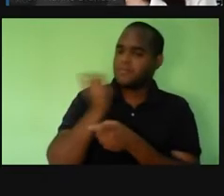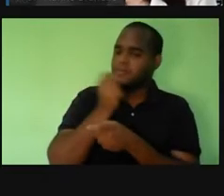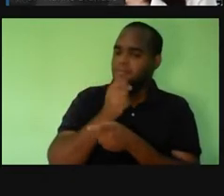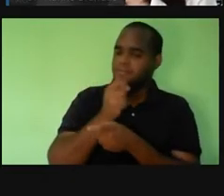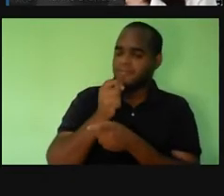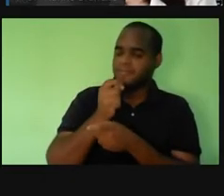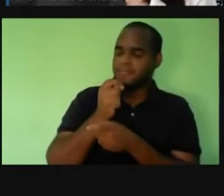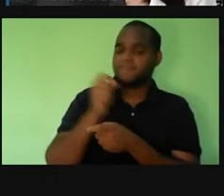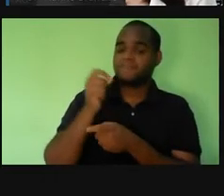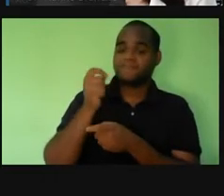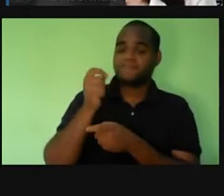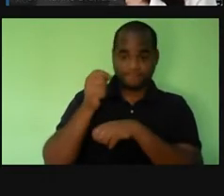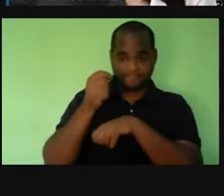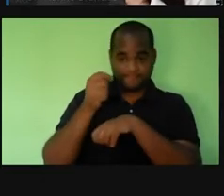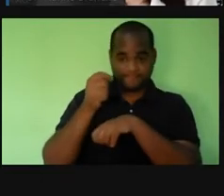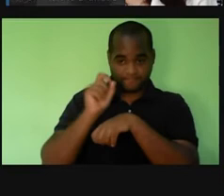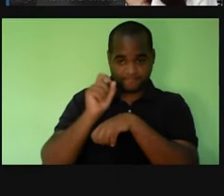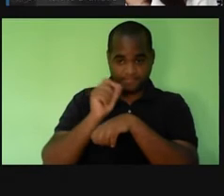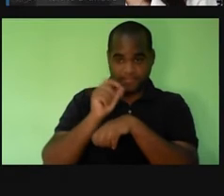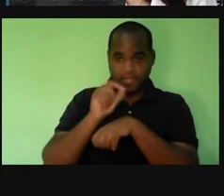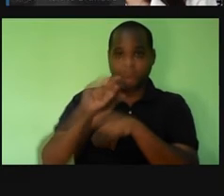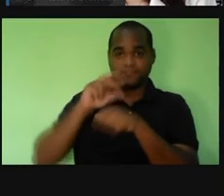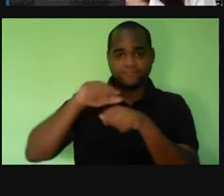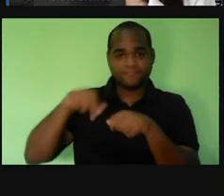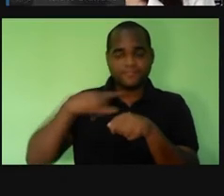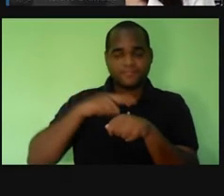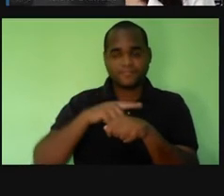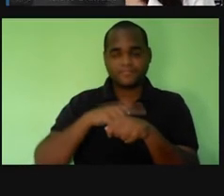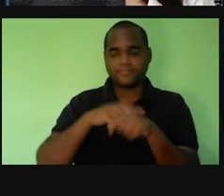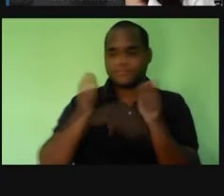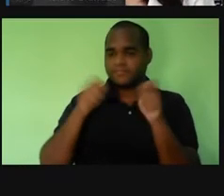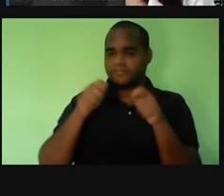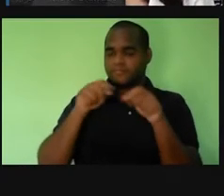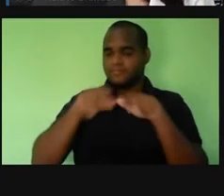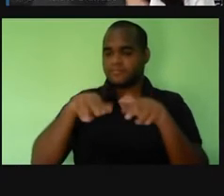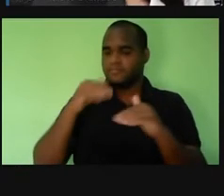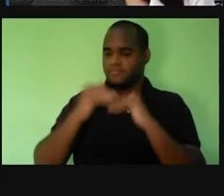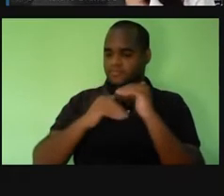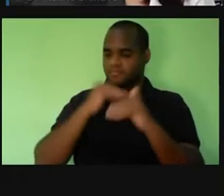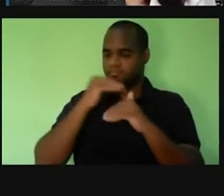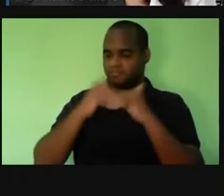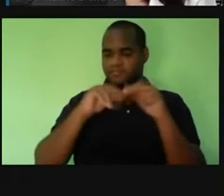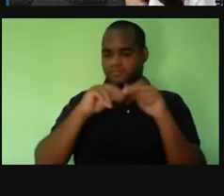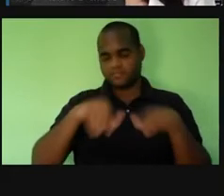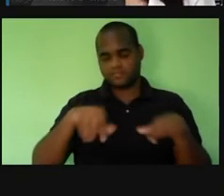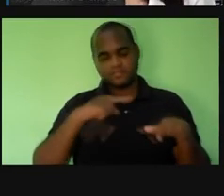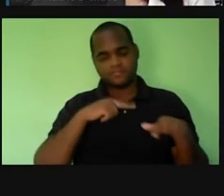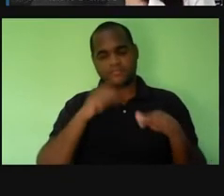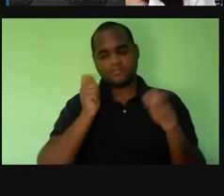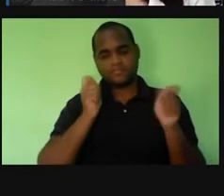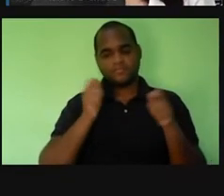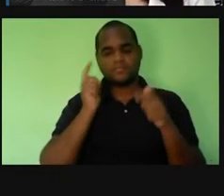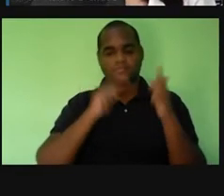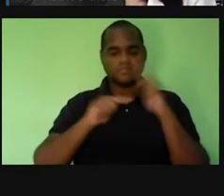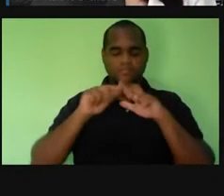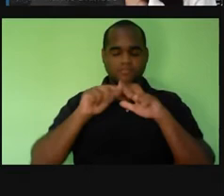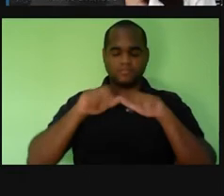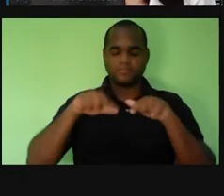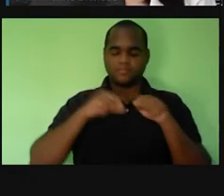antipestiloso, né? Bem como o desenvolvimento de institutos que produziam